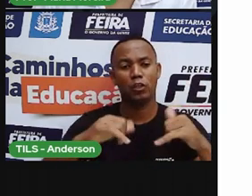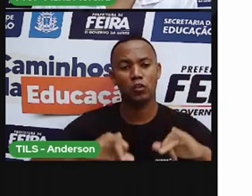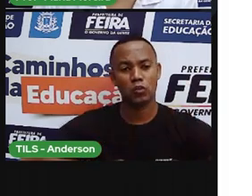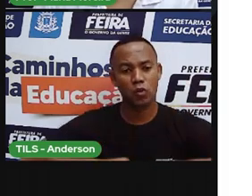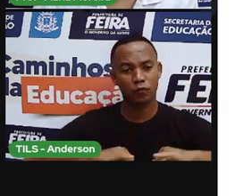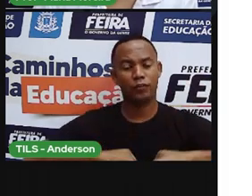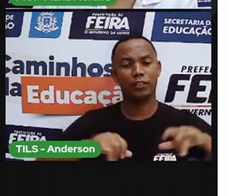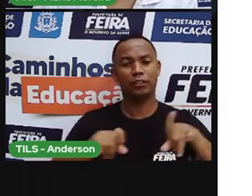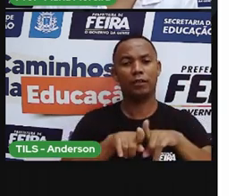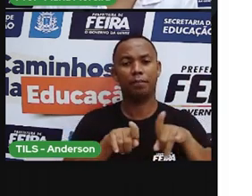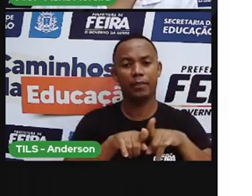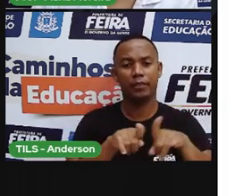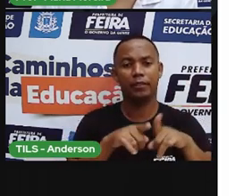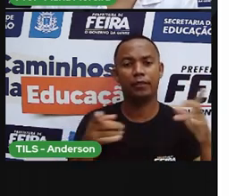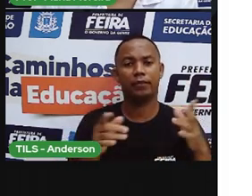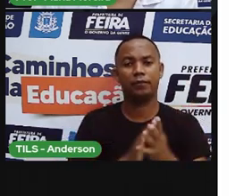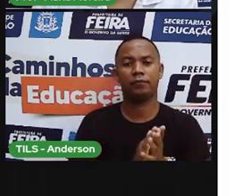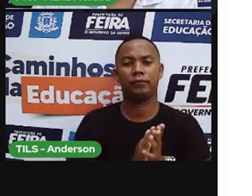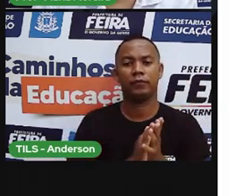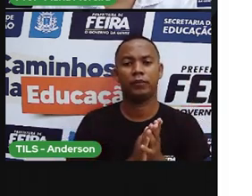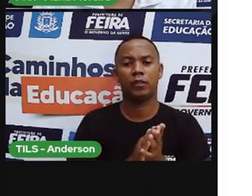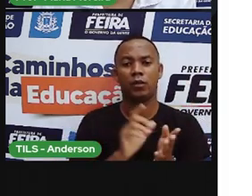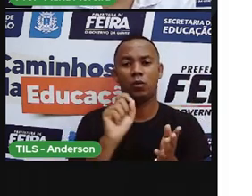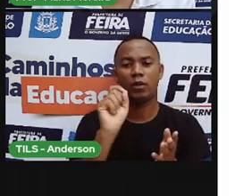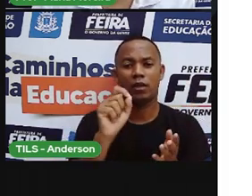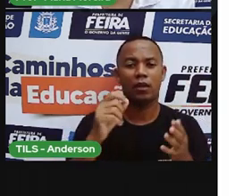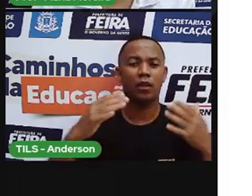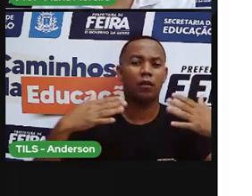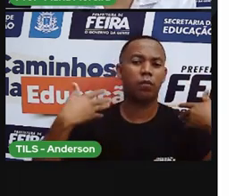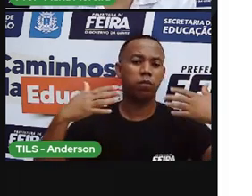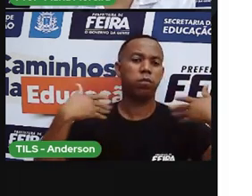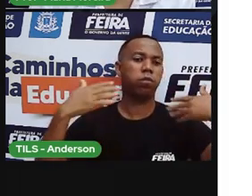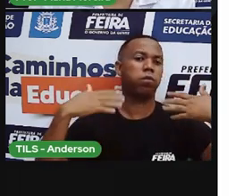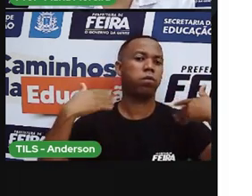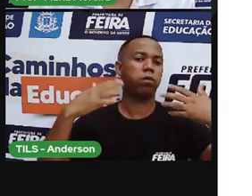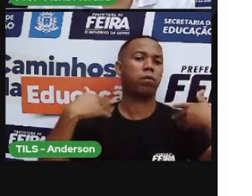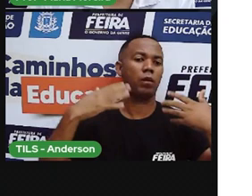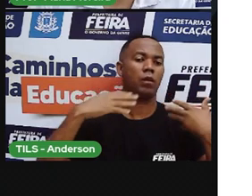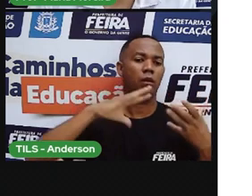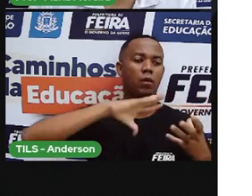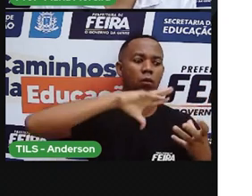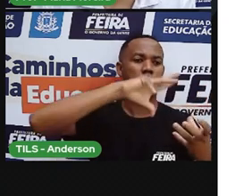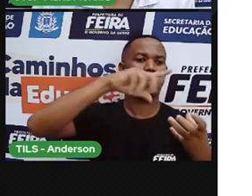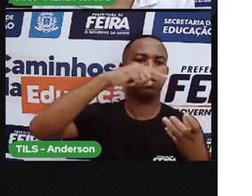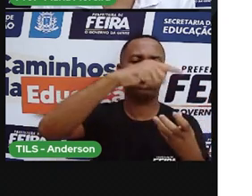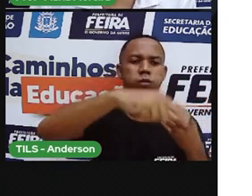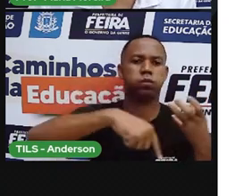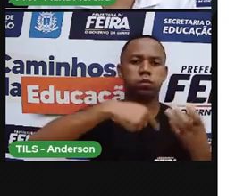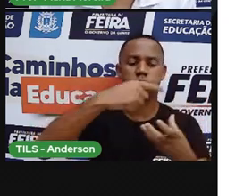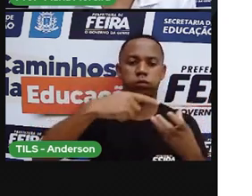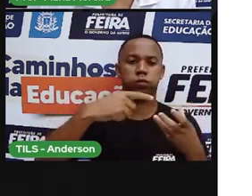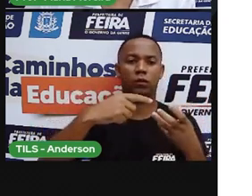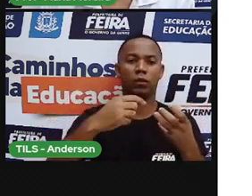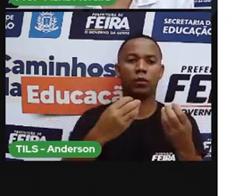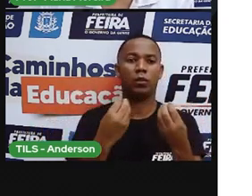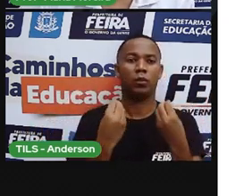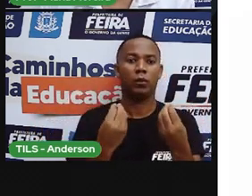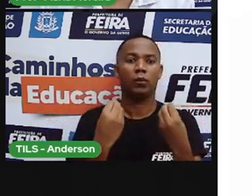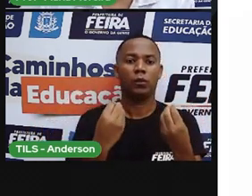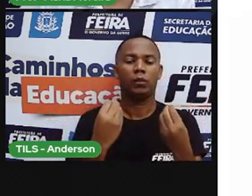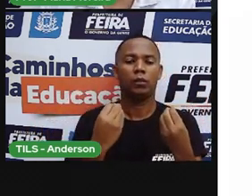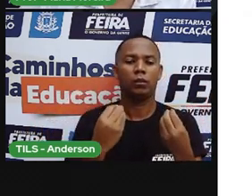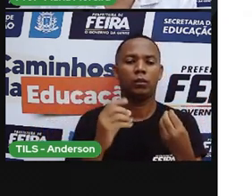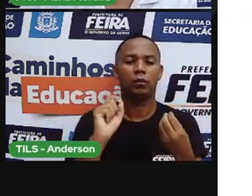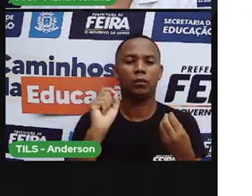poluição, ela acaba causando o aquecimento global. E o efeito estufa. Essa prol, que é aquecimento